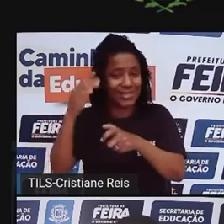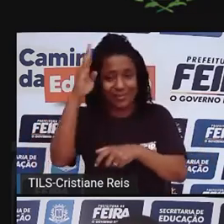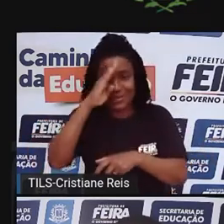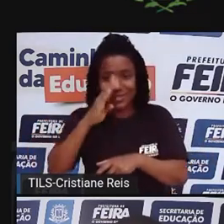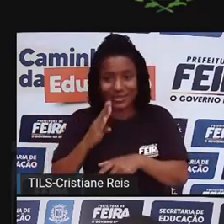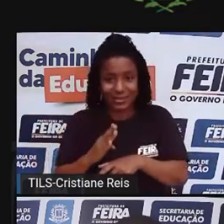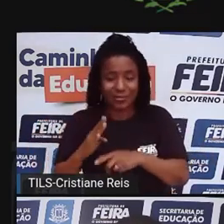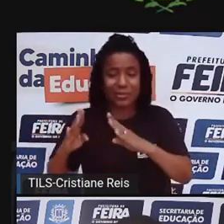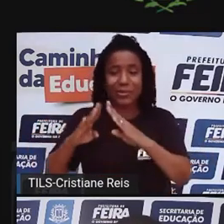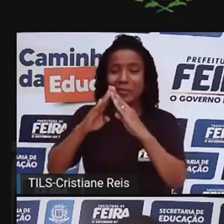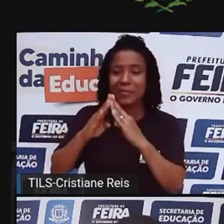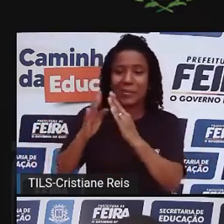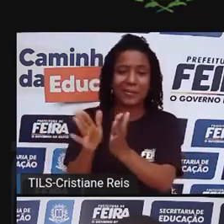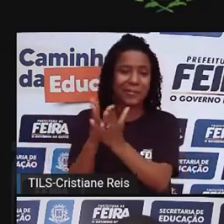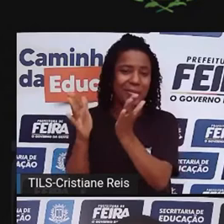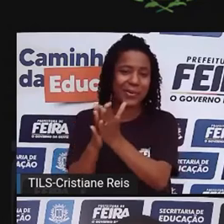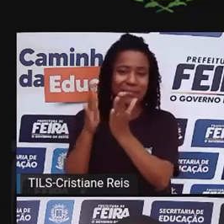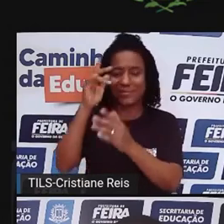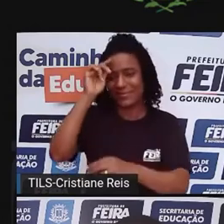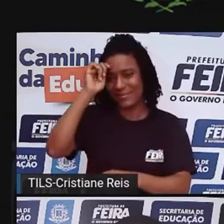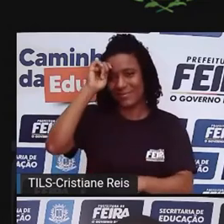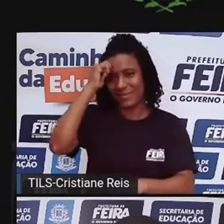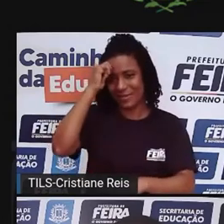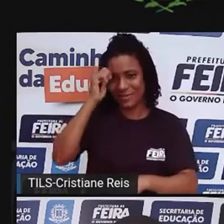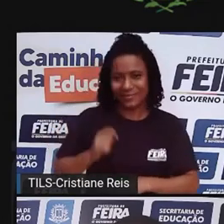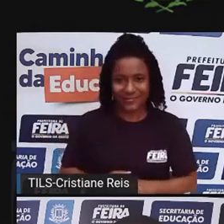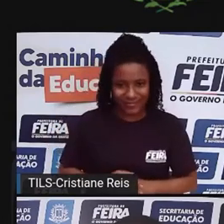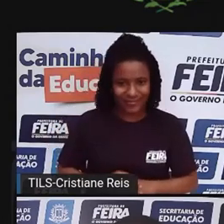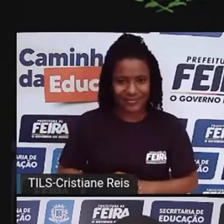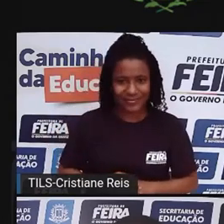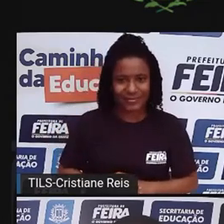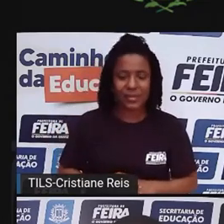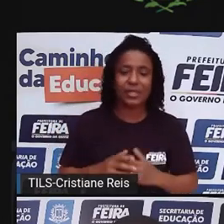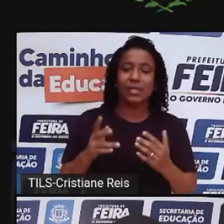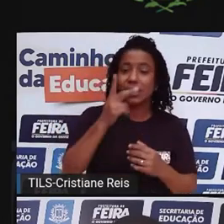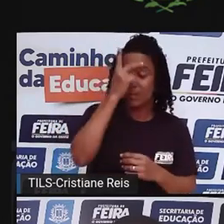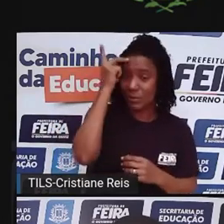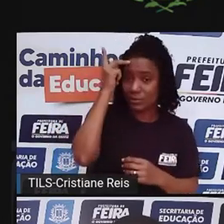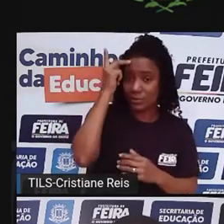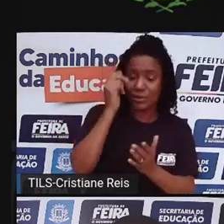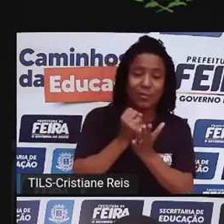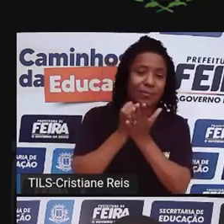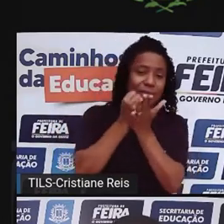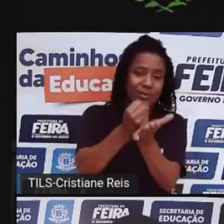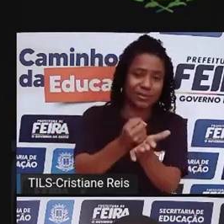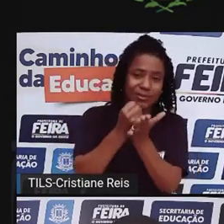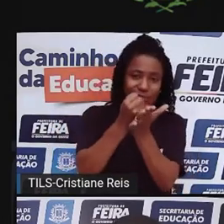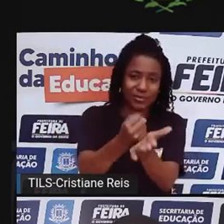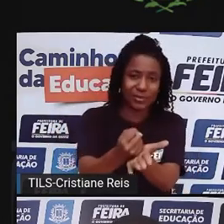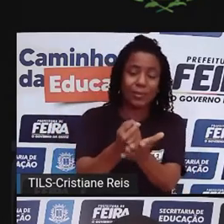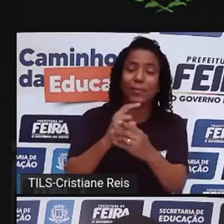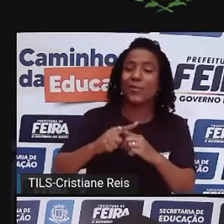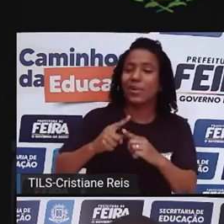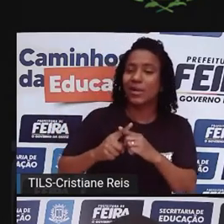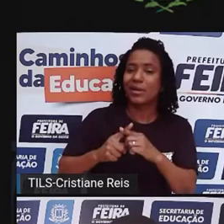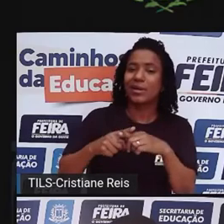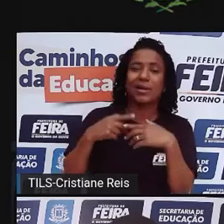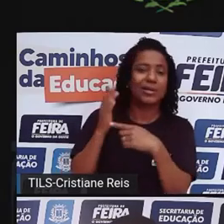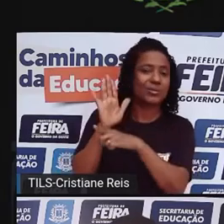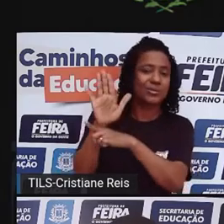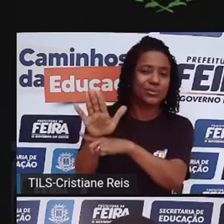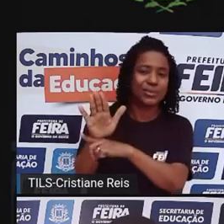de bairros periféricos e são essas pessoas que foram menos amparadas pelo negacionismo do poder